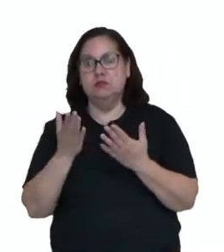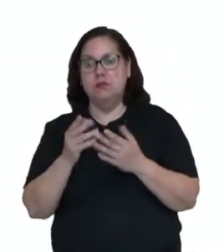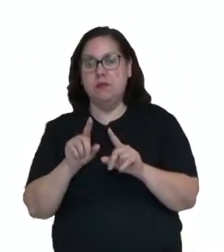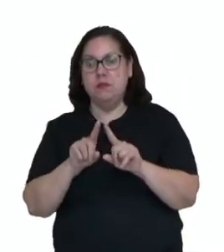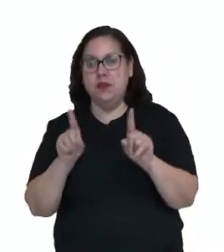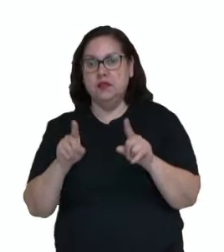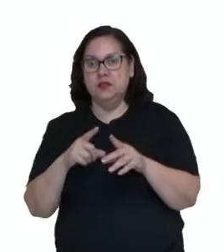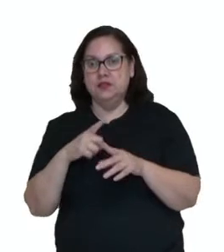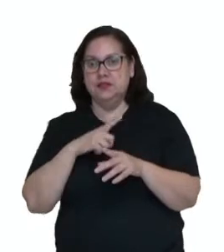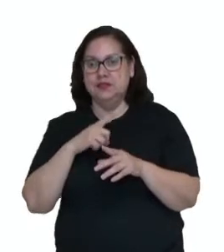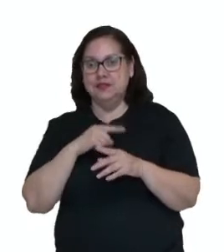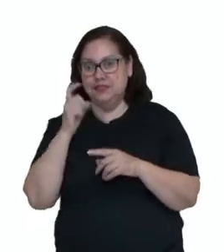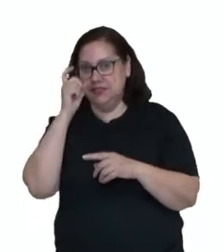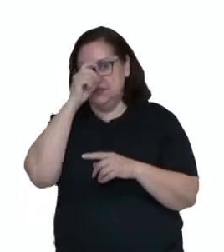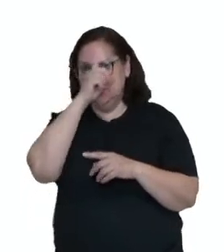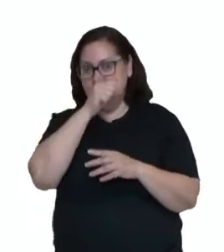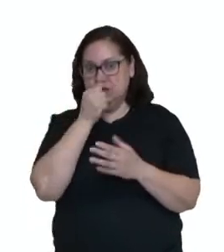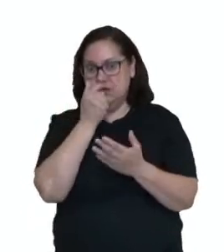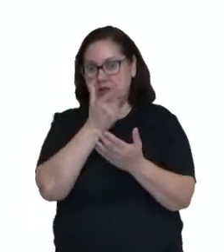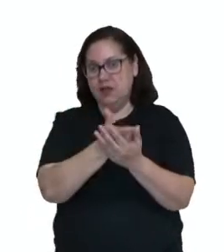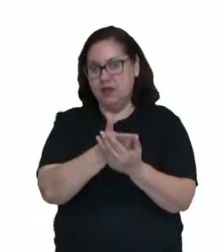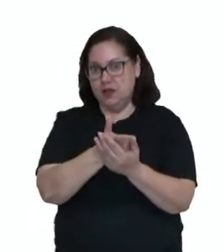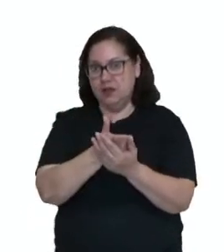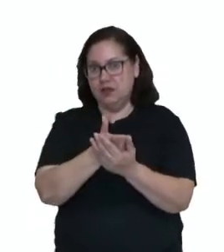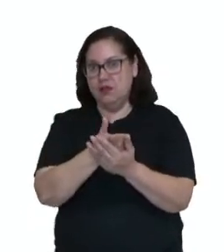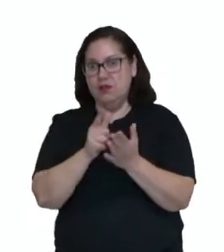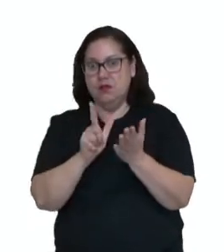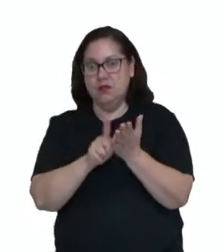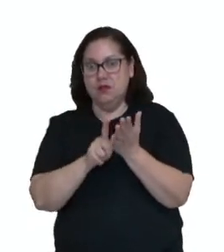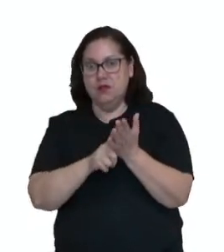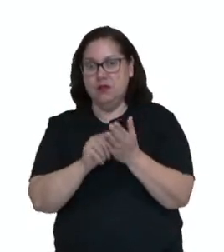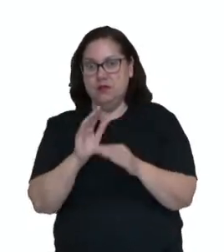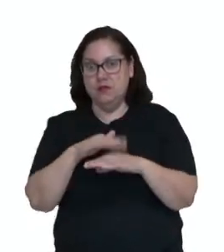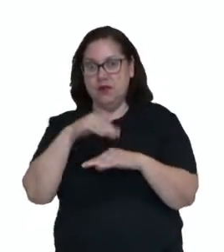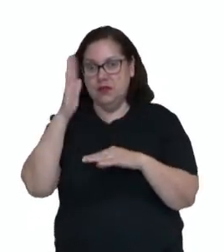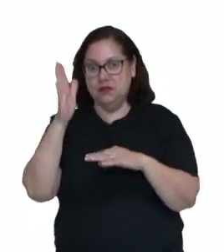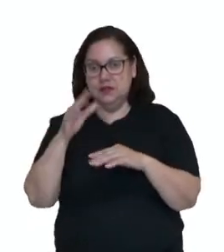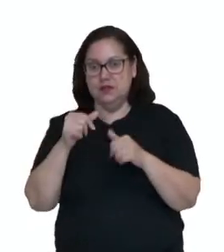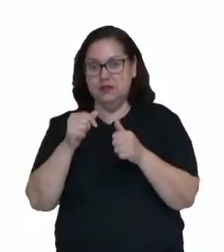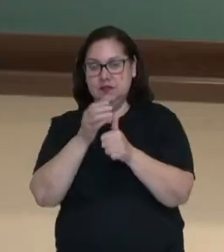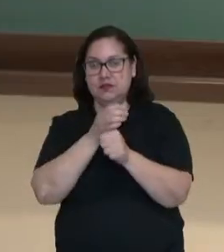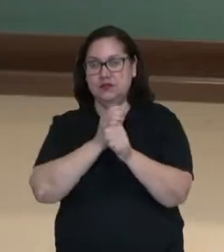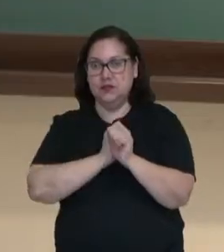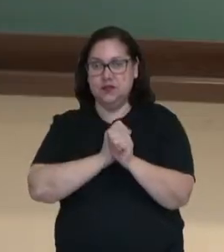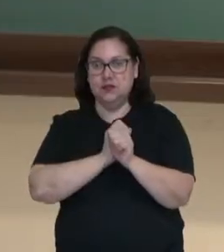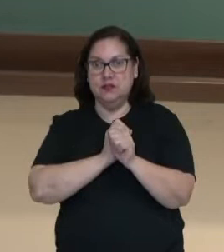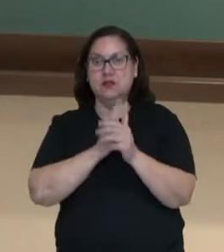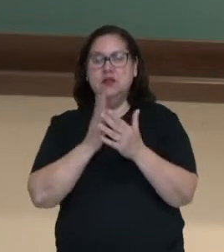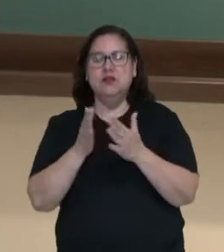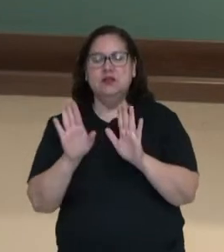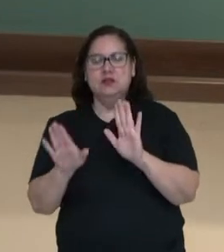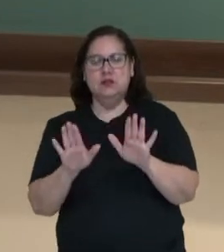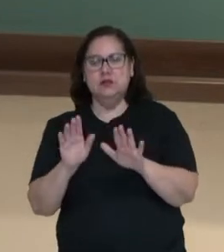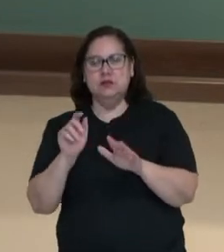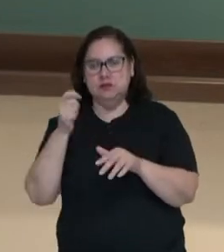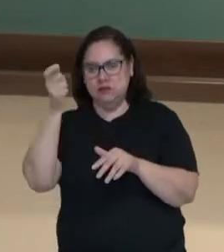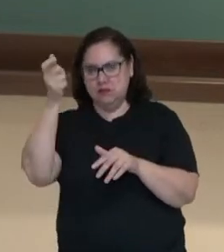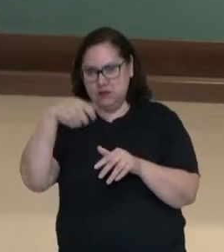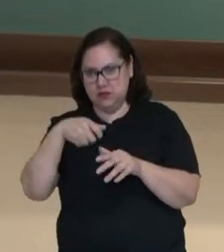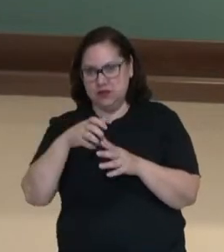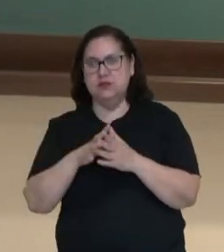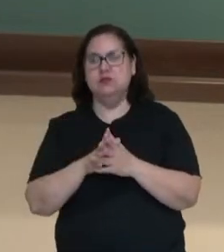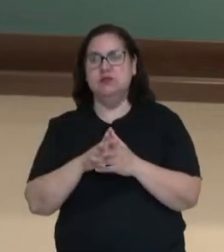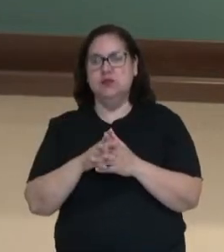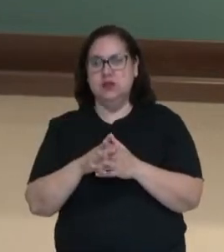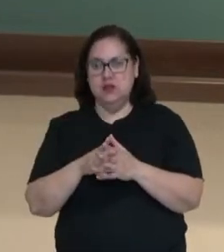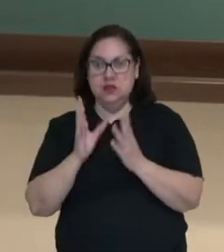Porém, ele está tendo dificuldade de pagar esse gasto a mais e está ficando endividado. Mesmo que o Jair passe o cartão de